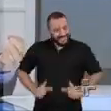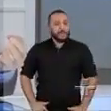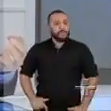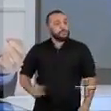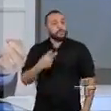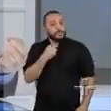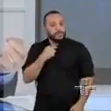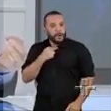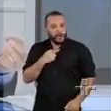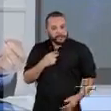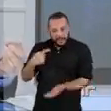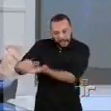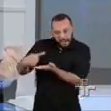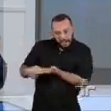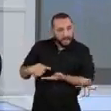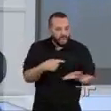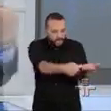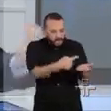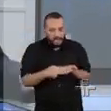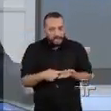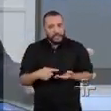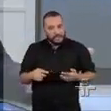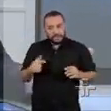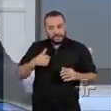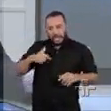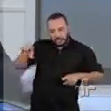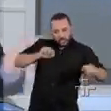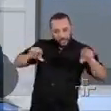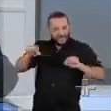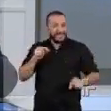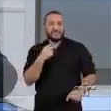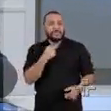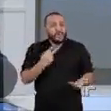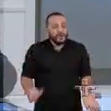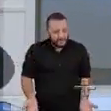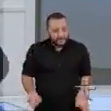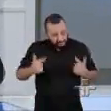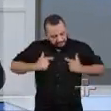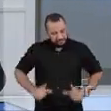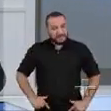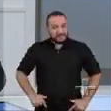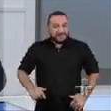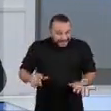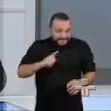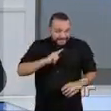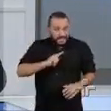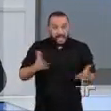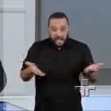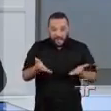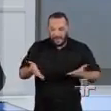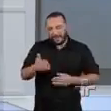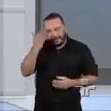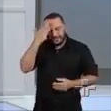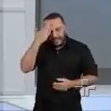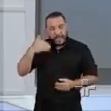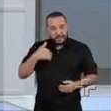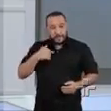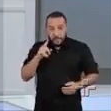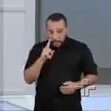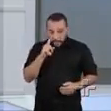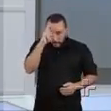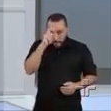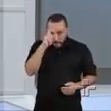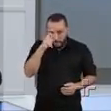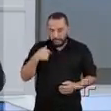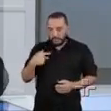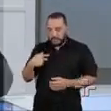estar associado à estratégia de defesa ou de acusação. Nós estamos defendendo, os caras que estão defendendo agora a ação do Moro com o